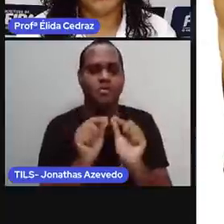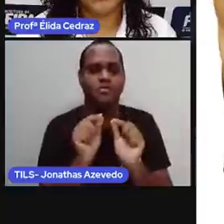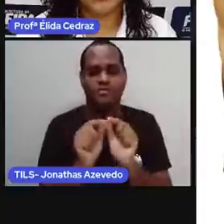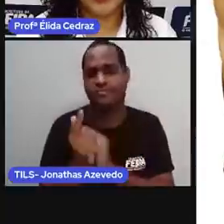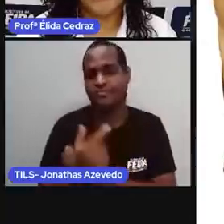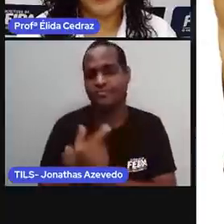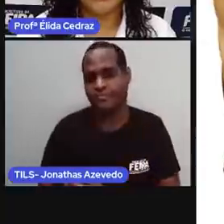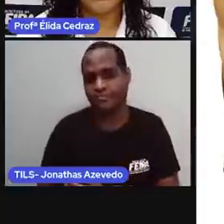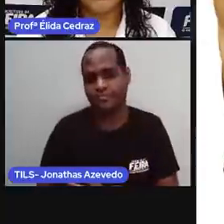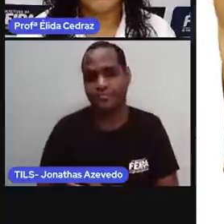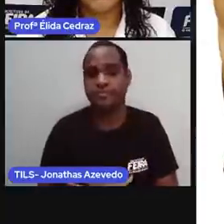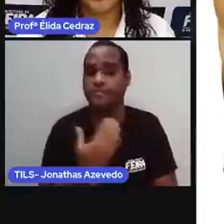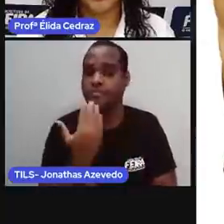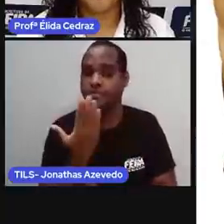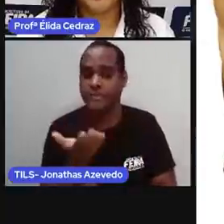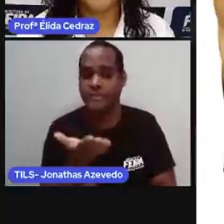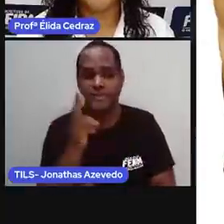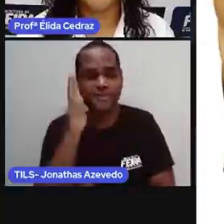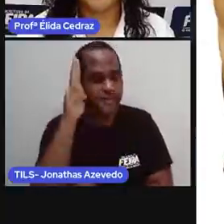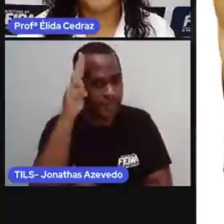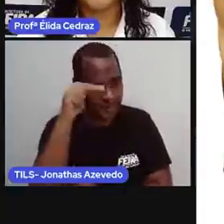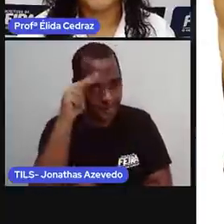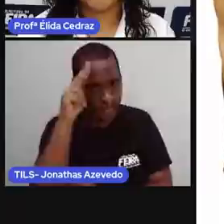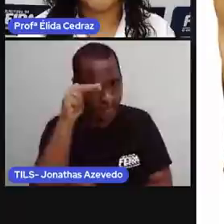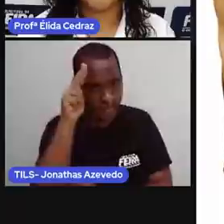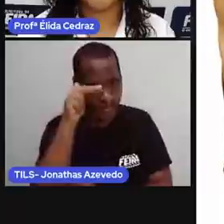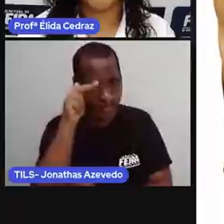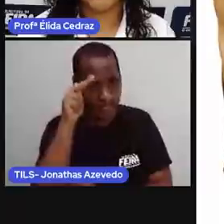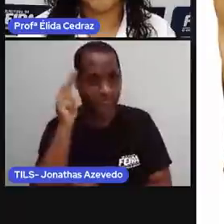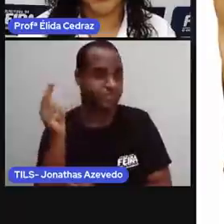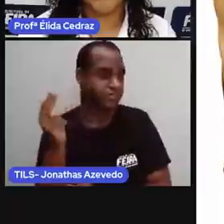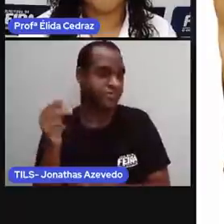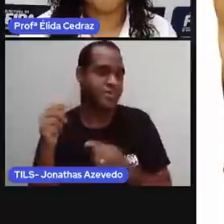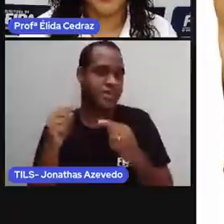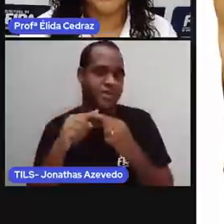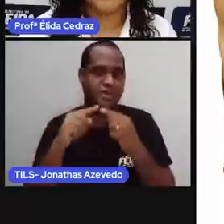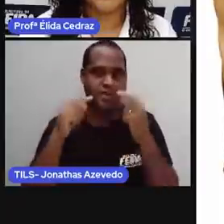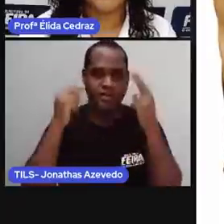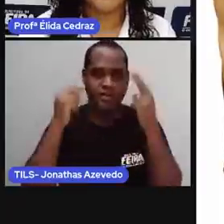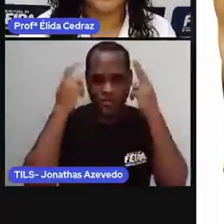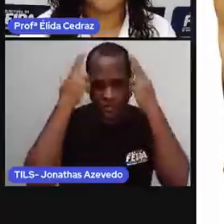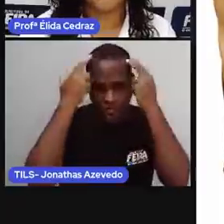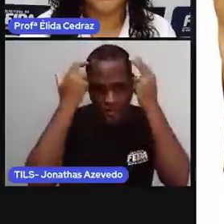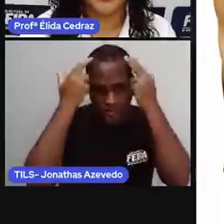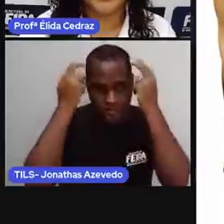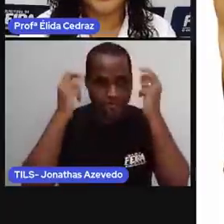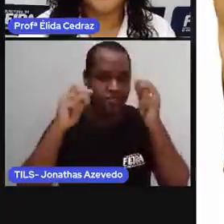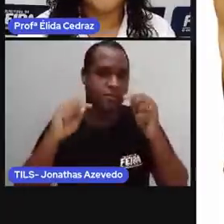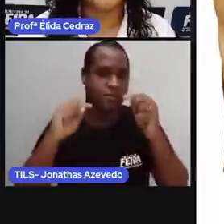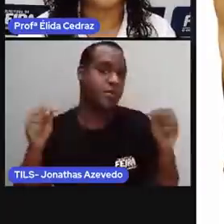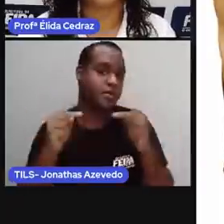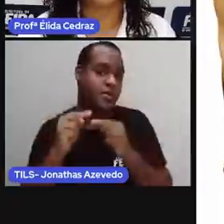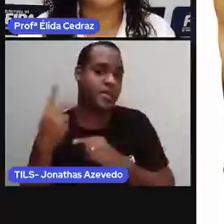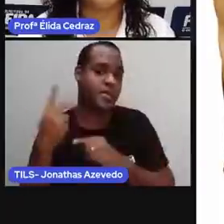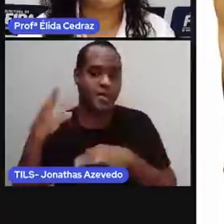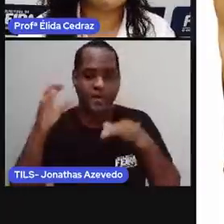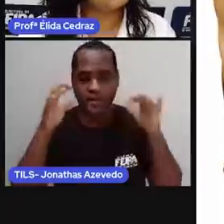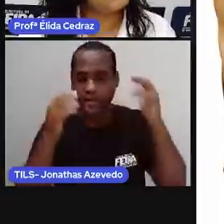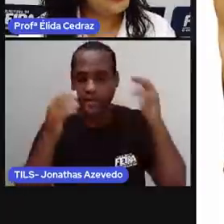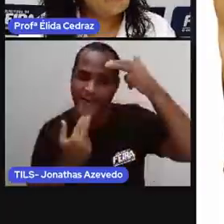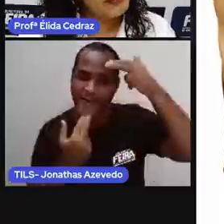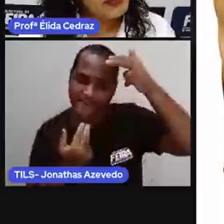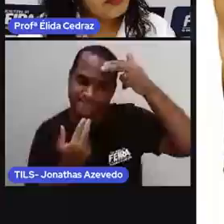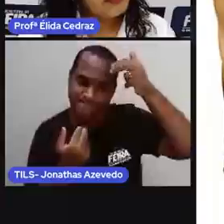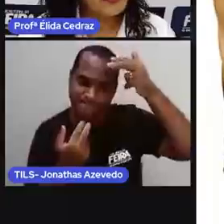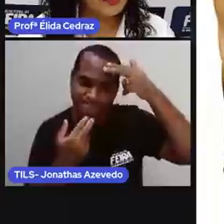Os cavalos, os jumentos, eles se alimentam igual a vaca, a ovelha. Eles comem